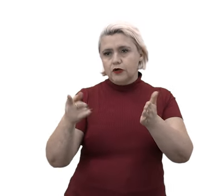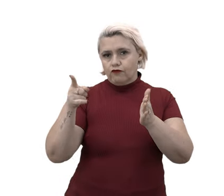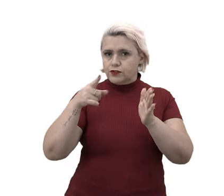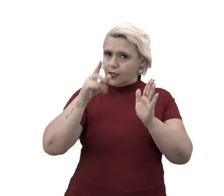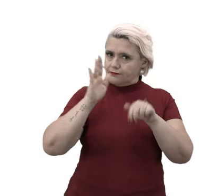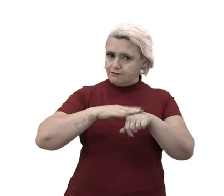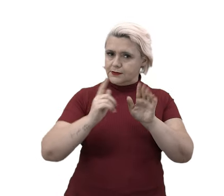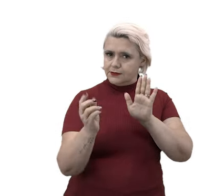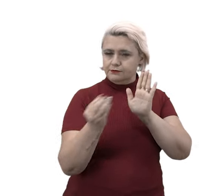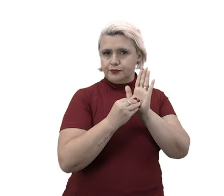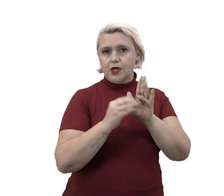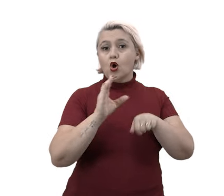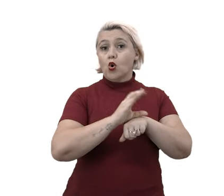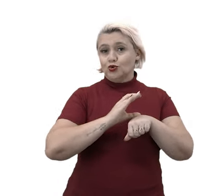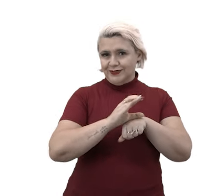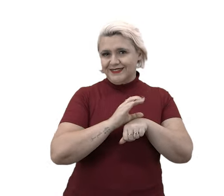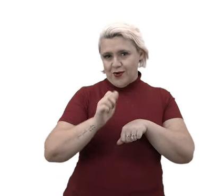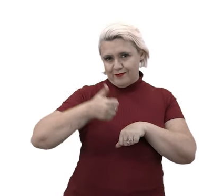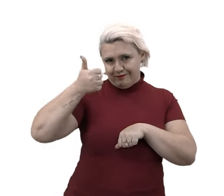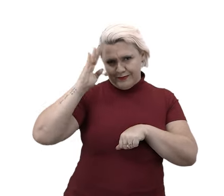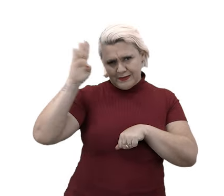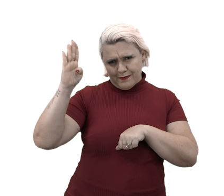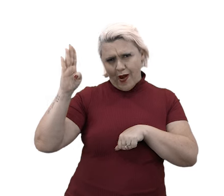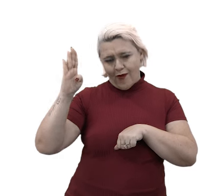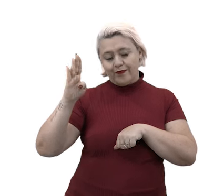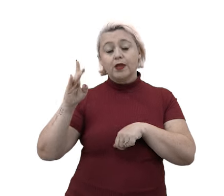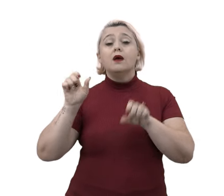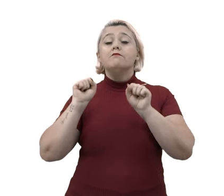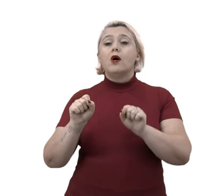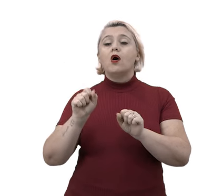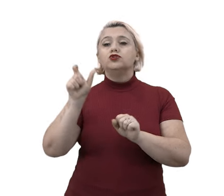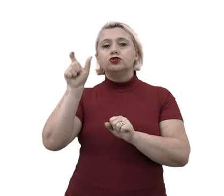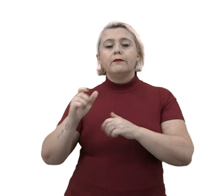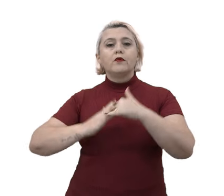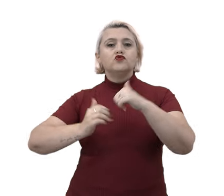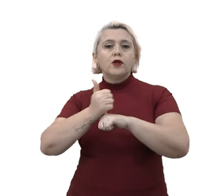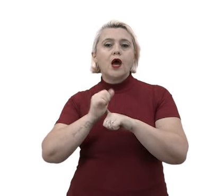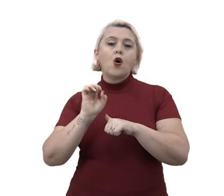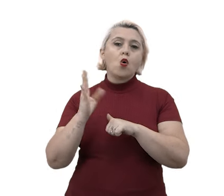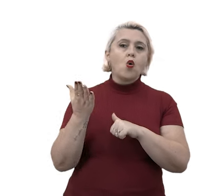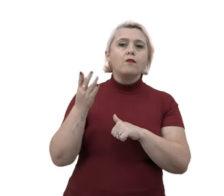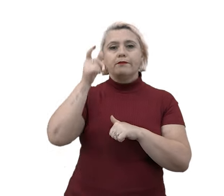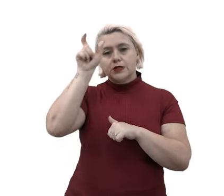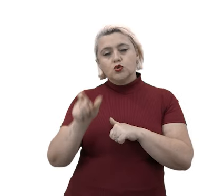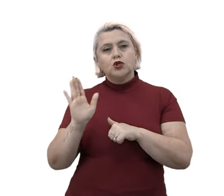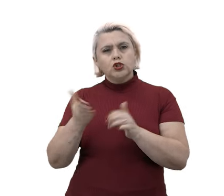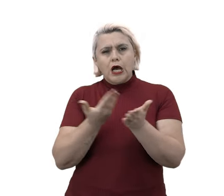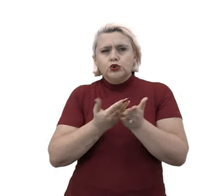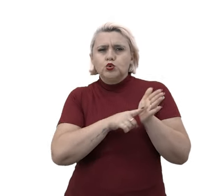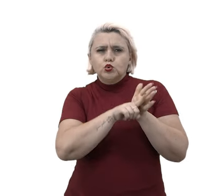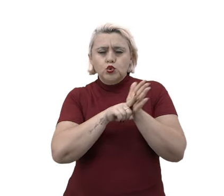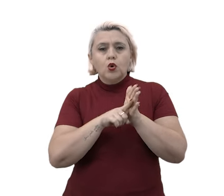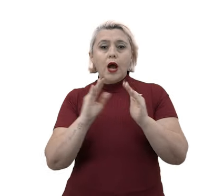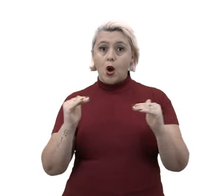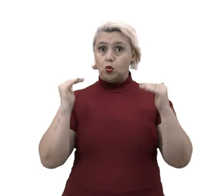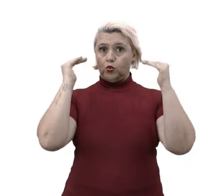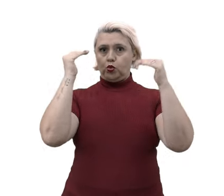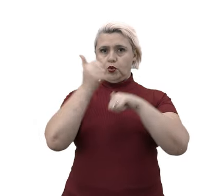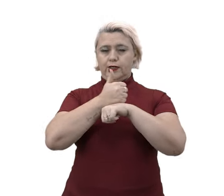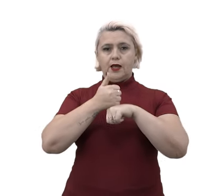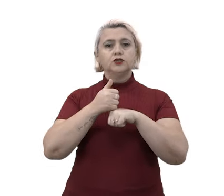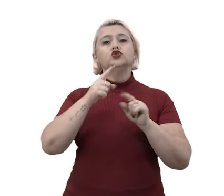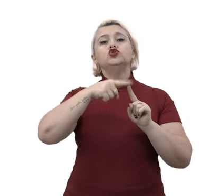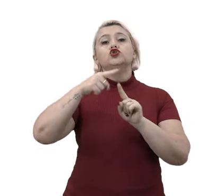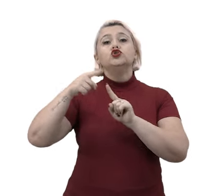específica e aí a Constituição é a nossa queridinha, né? Pode ser um profissional ou um especialista também. Então, a